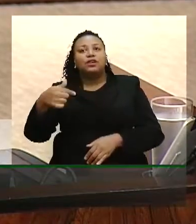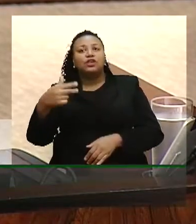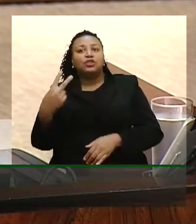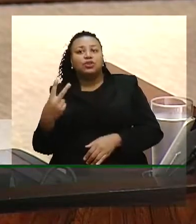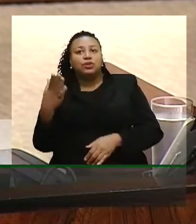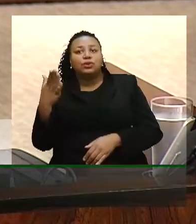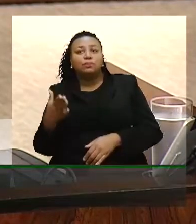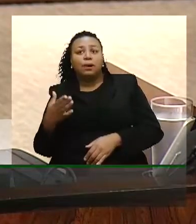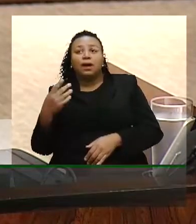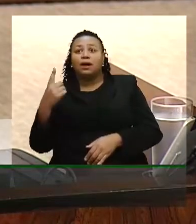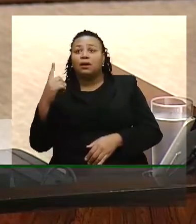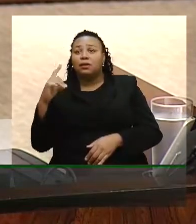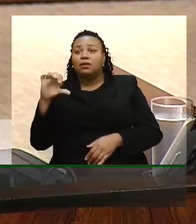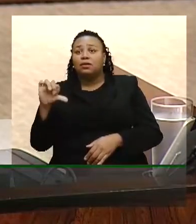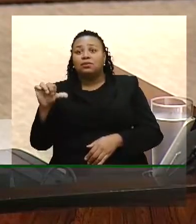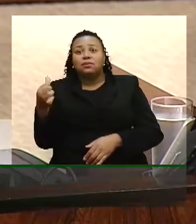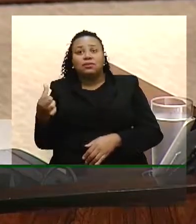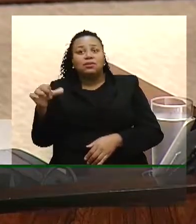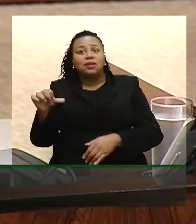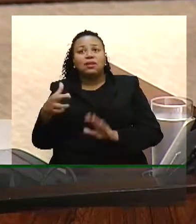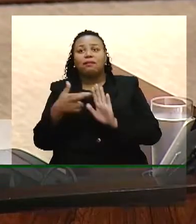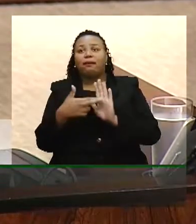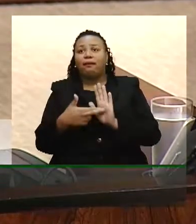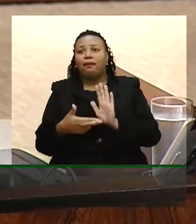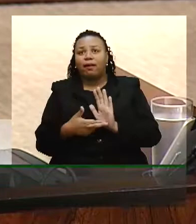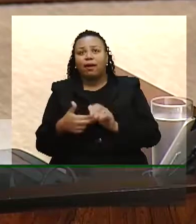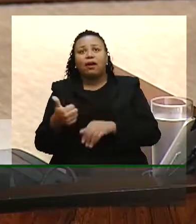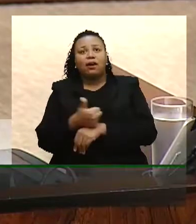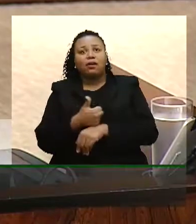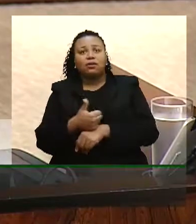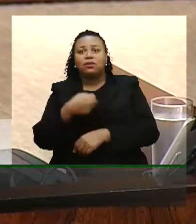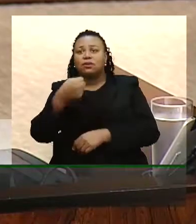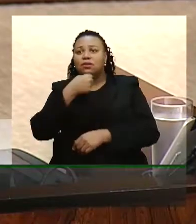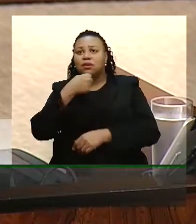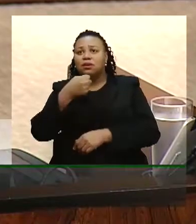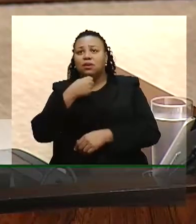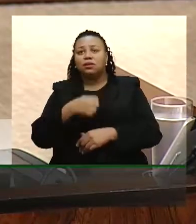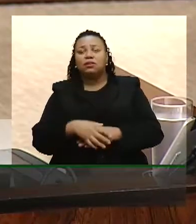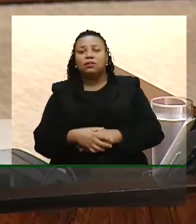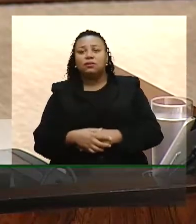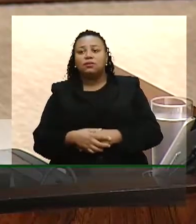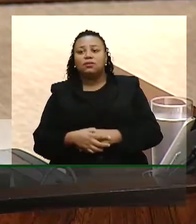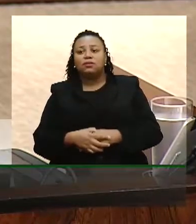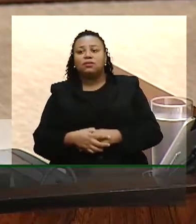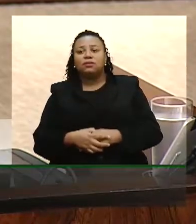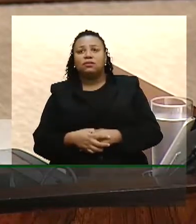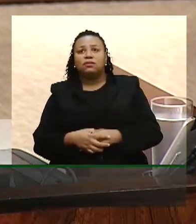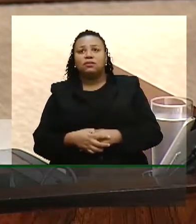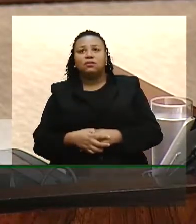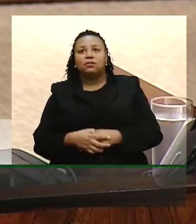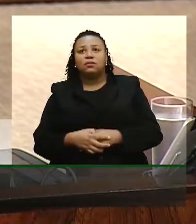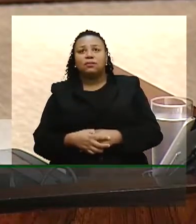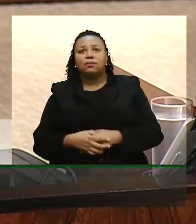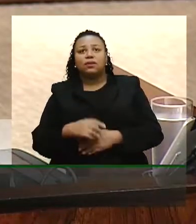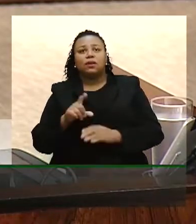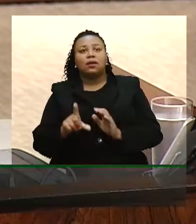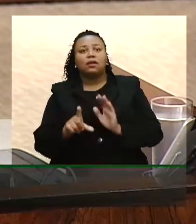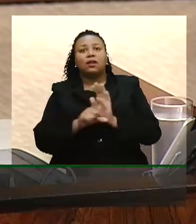1969, que regulamenta a profissão dos jornalistas. da Lei nº